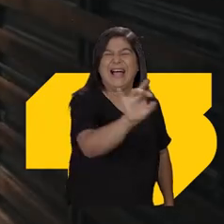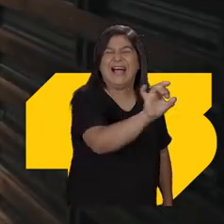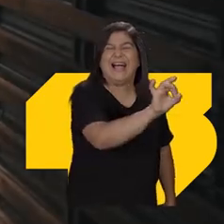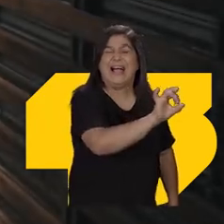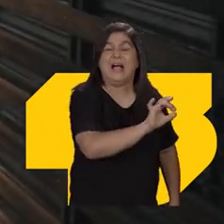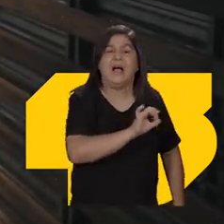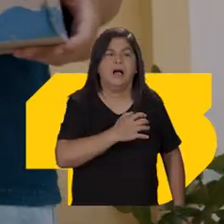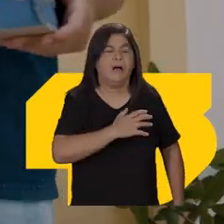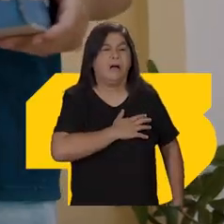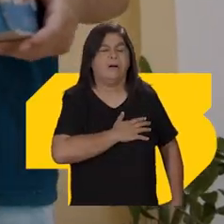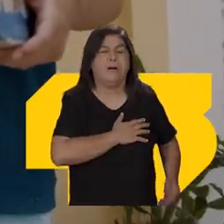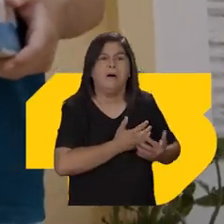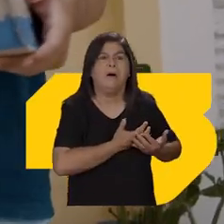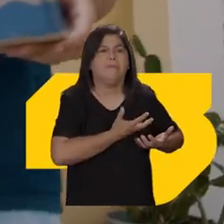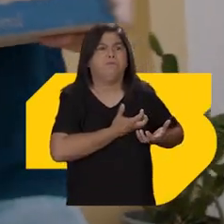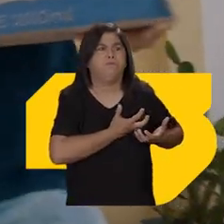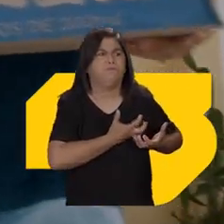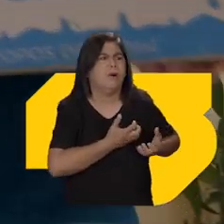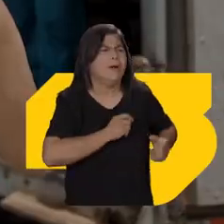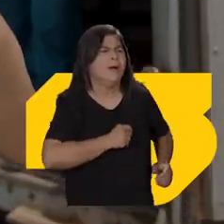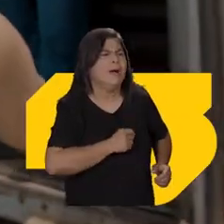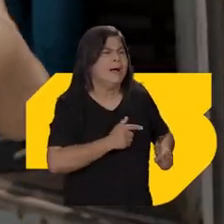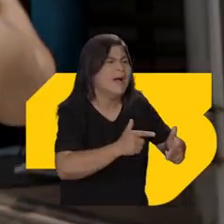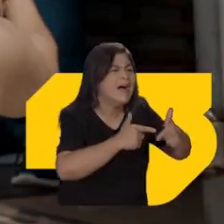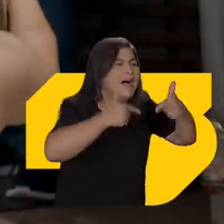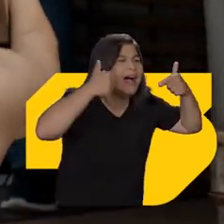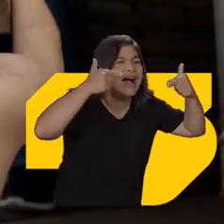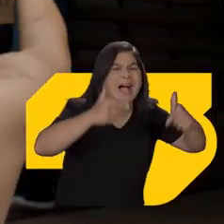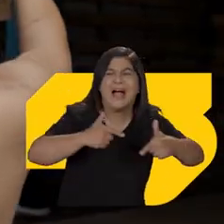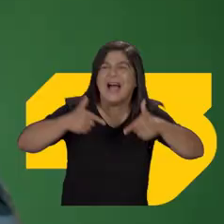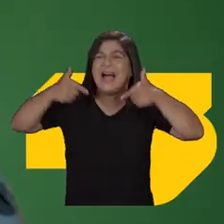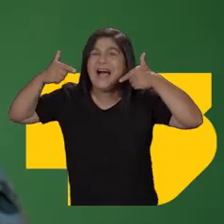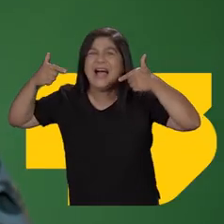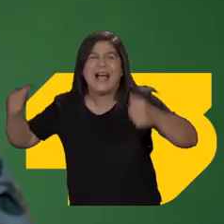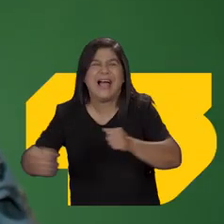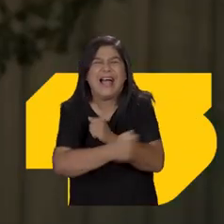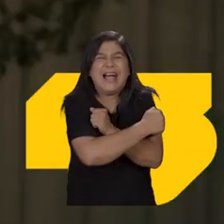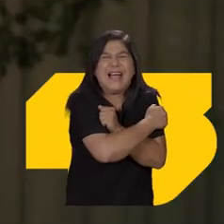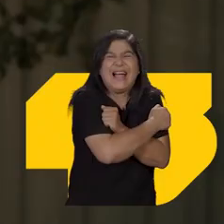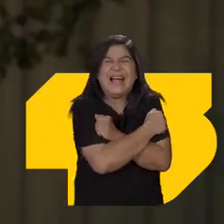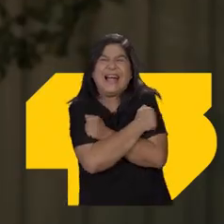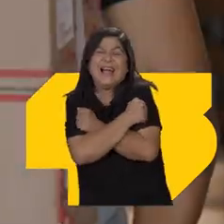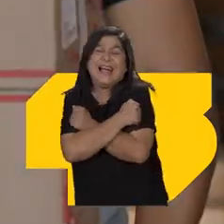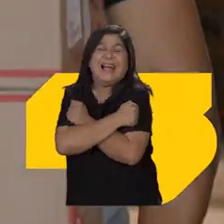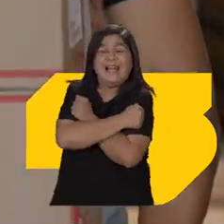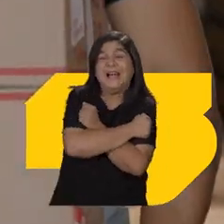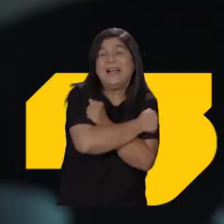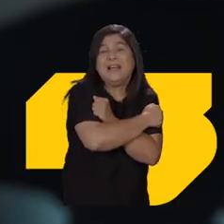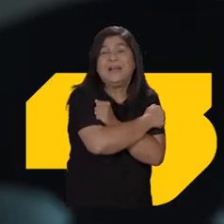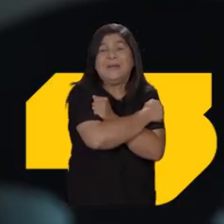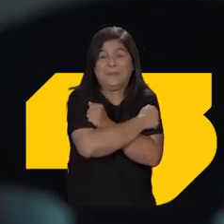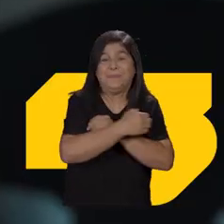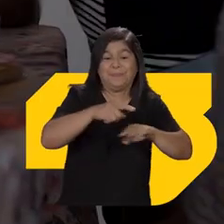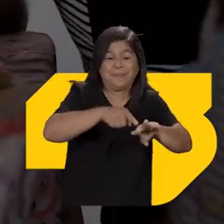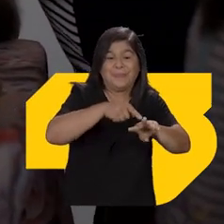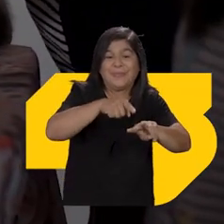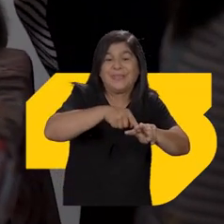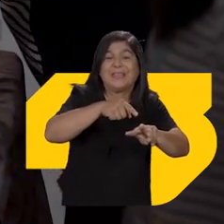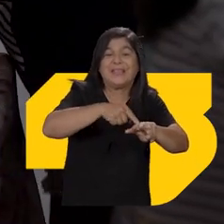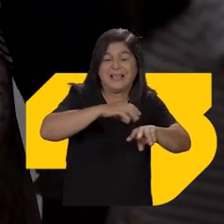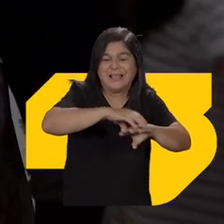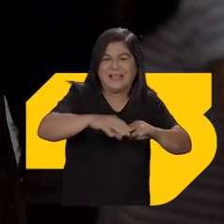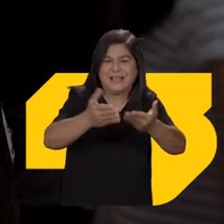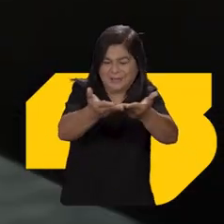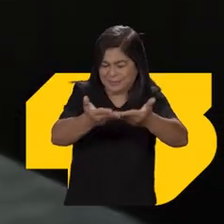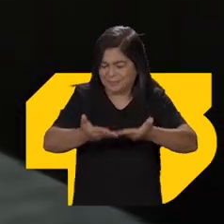E toda gente de tudo que é canto Traz um abraço forte e um sorriso para dar Tire a sandália,